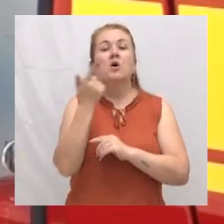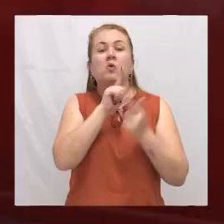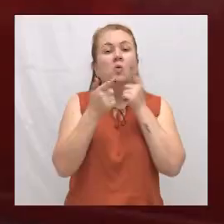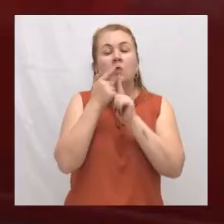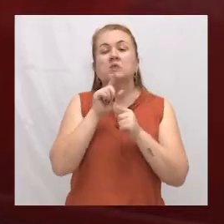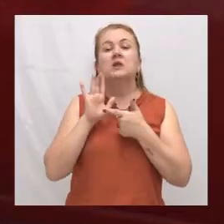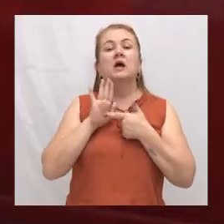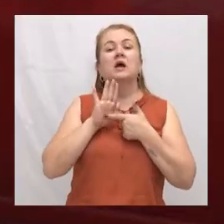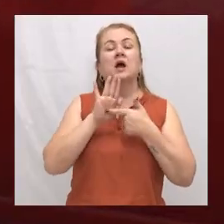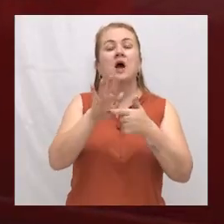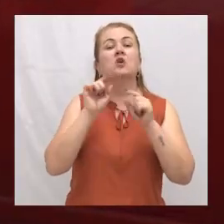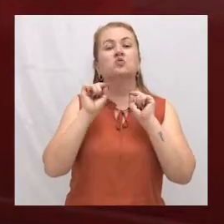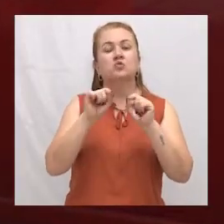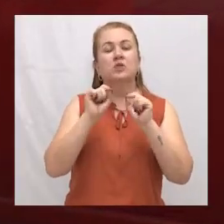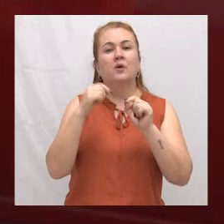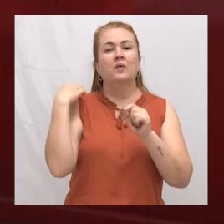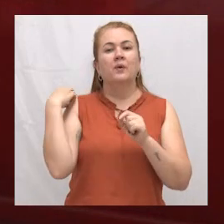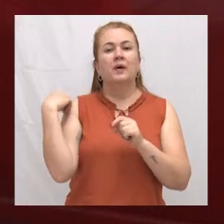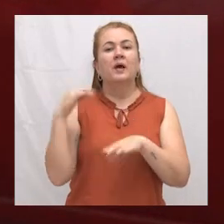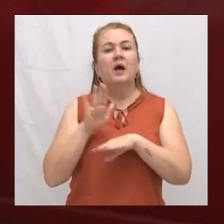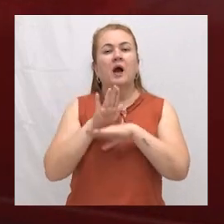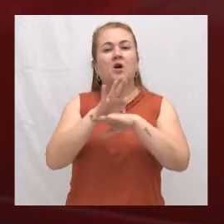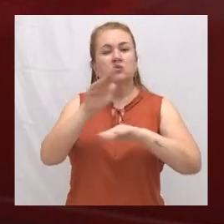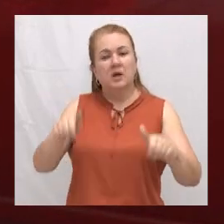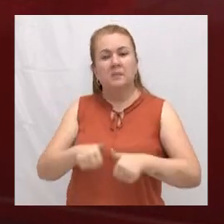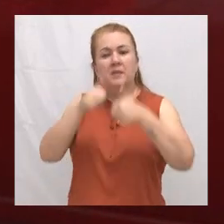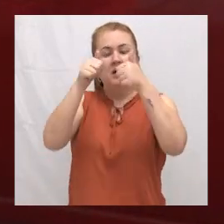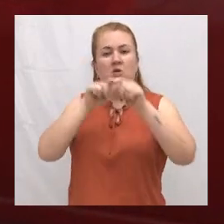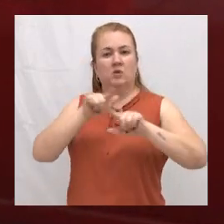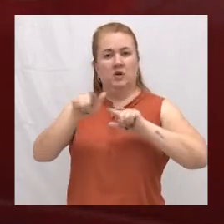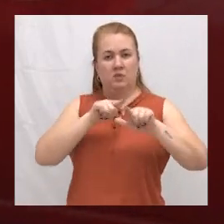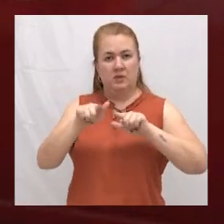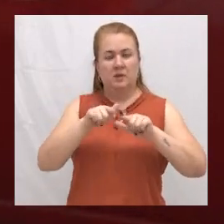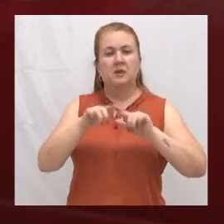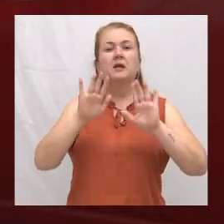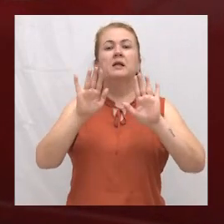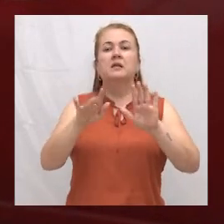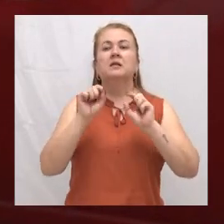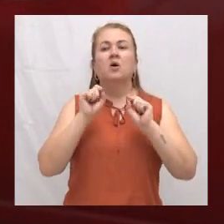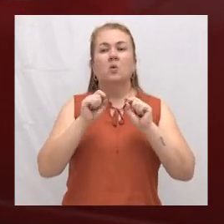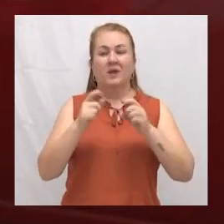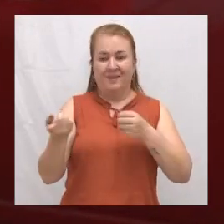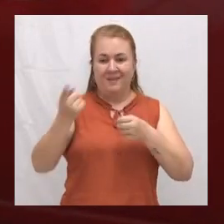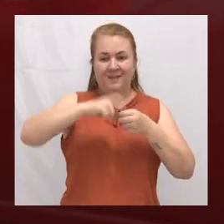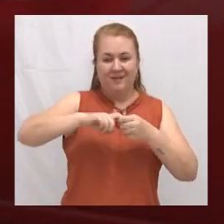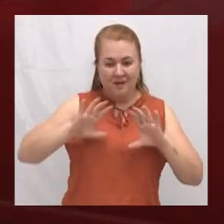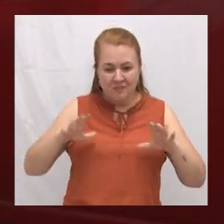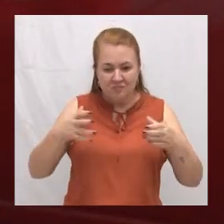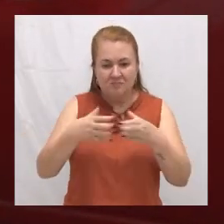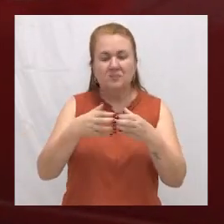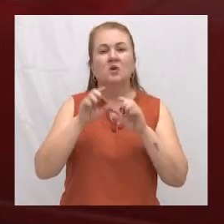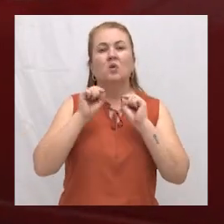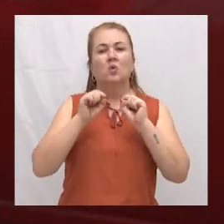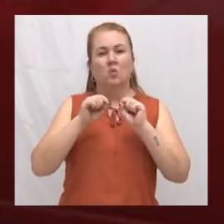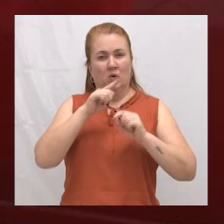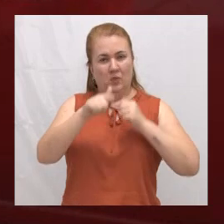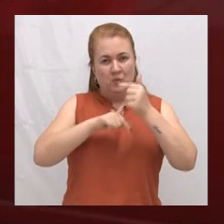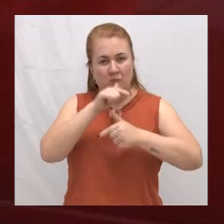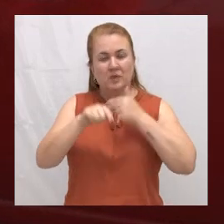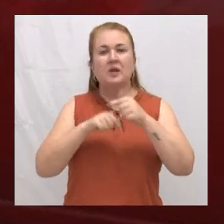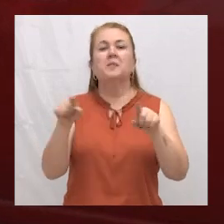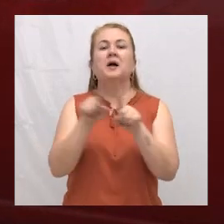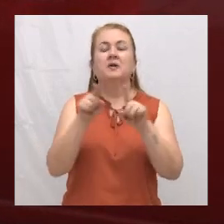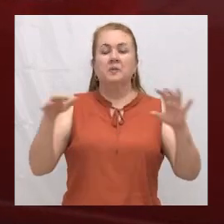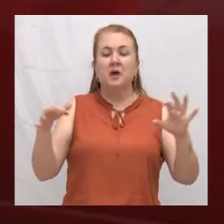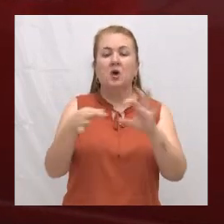serviços. Mais do que a integralização das equipes, a integração das corporações, é a integralização da